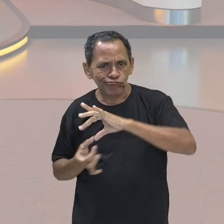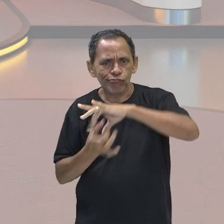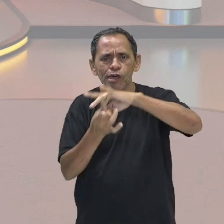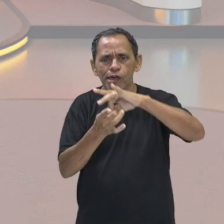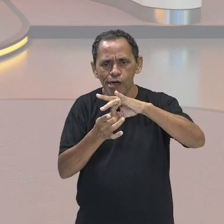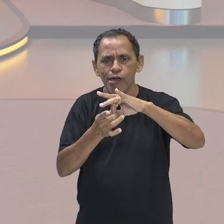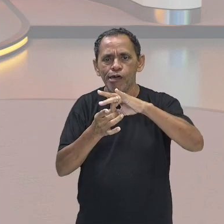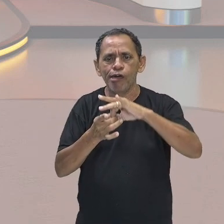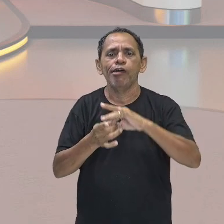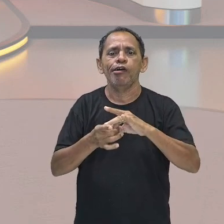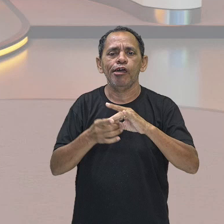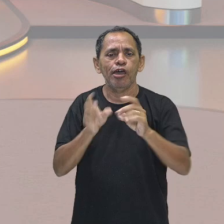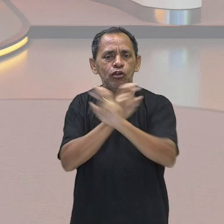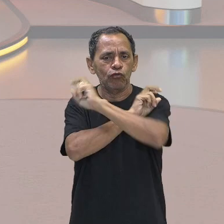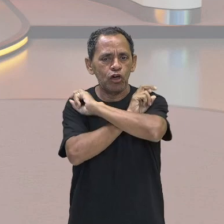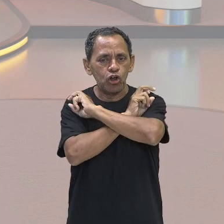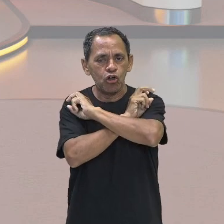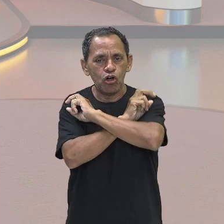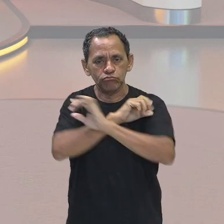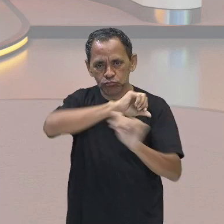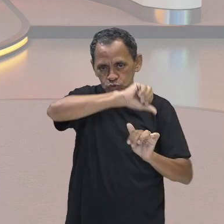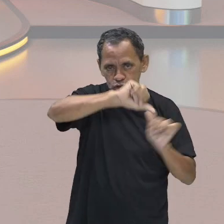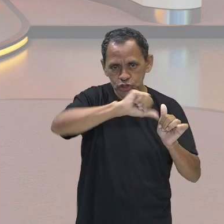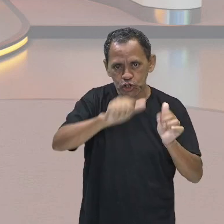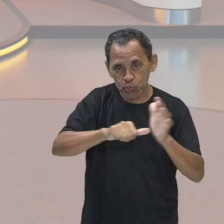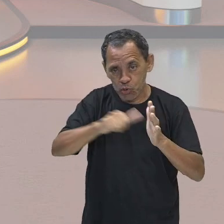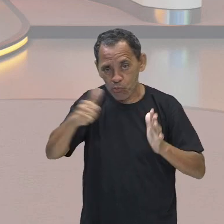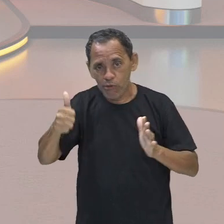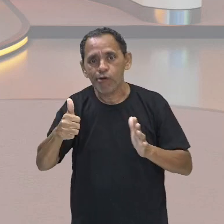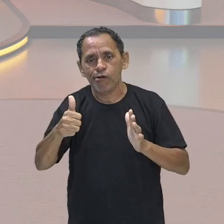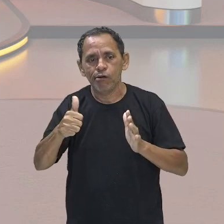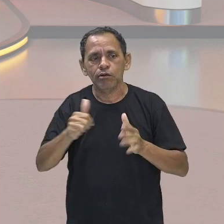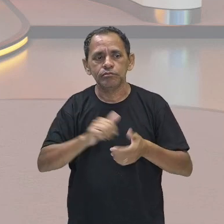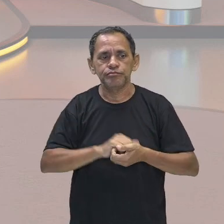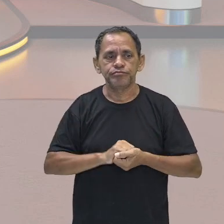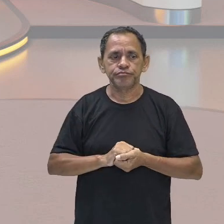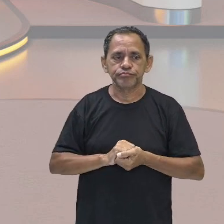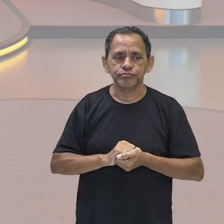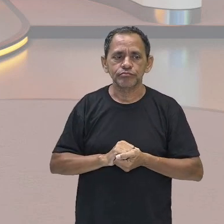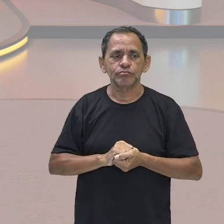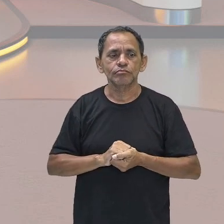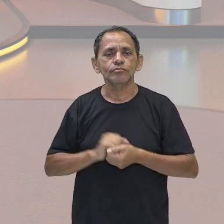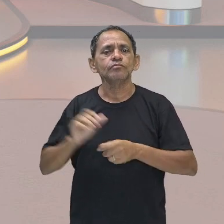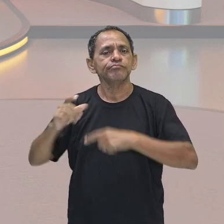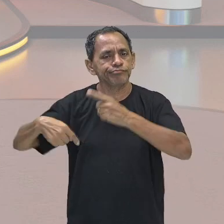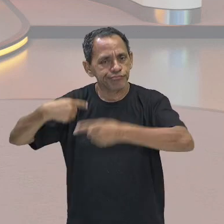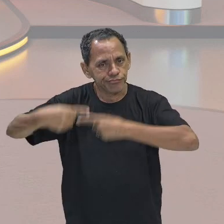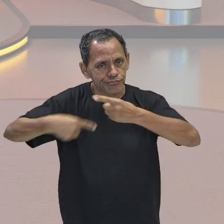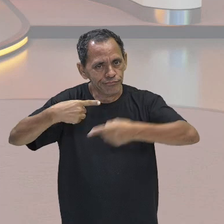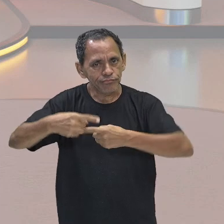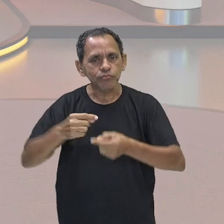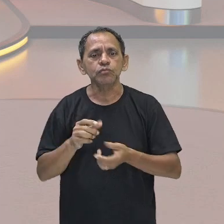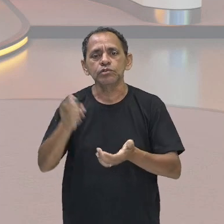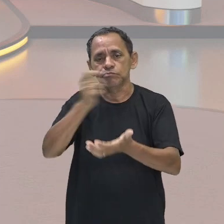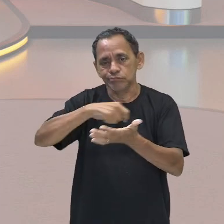aí, a primeira dinastia. Nesse período, temos o surgimento, então, da escrita egípcia, a escrita hieroglífica.